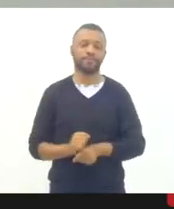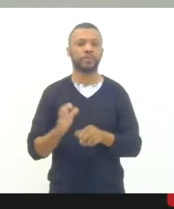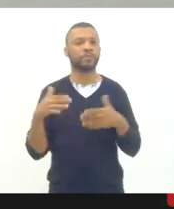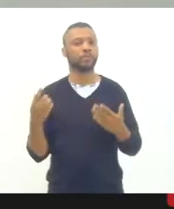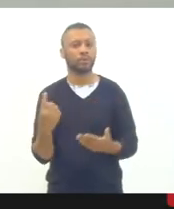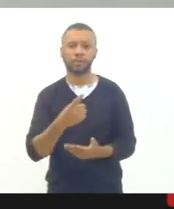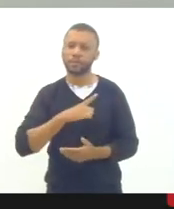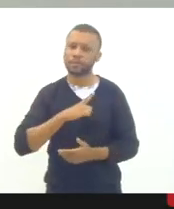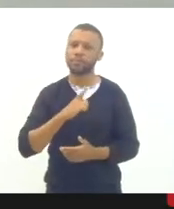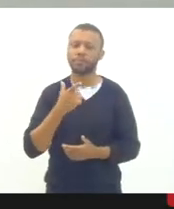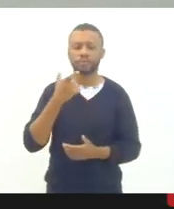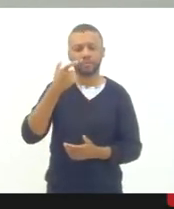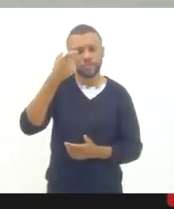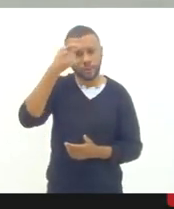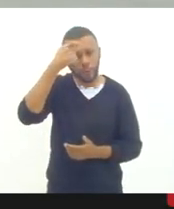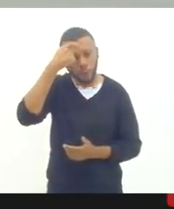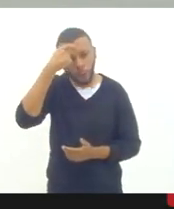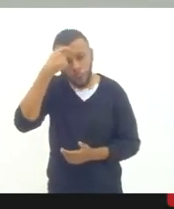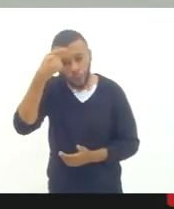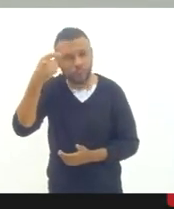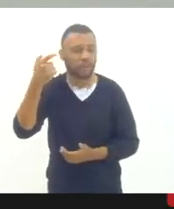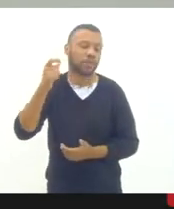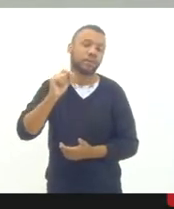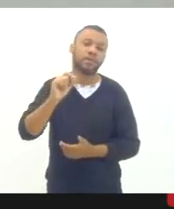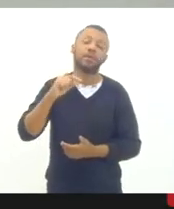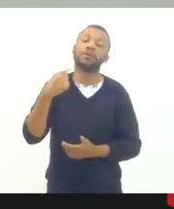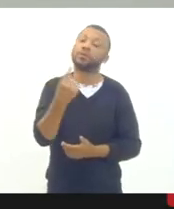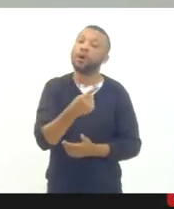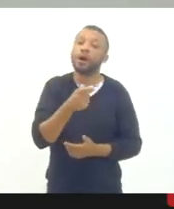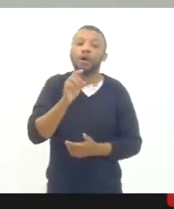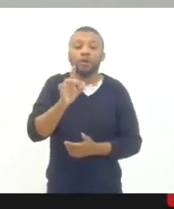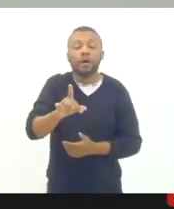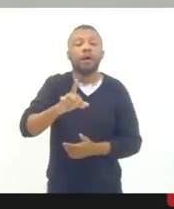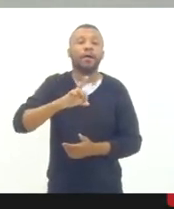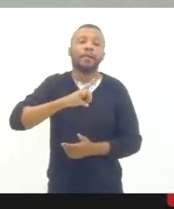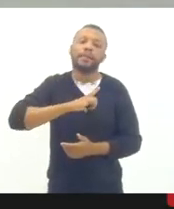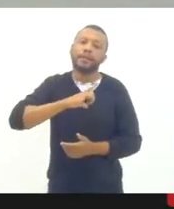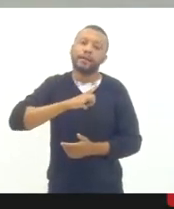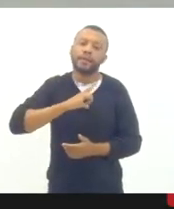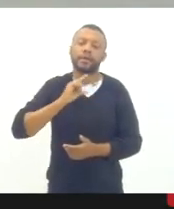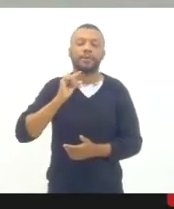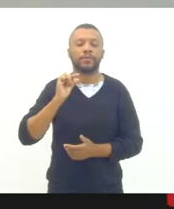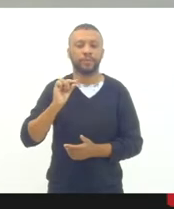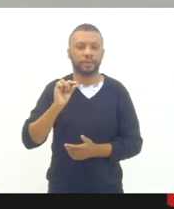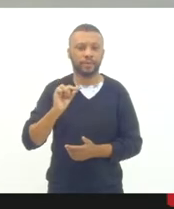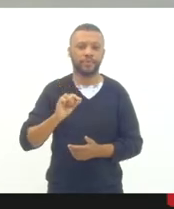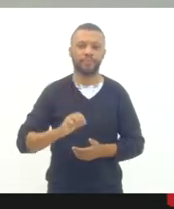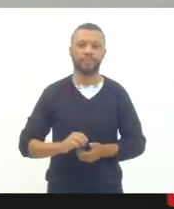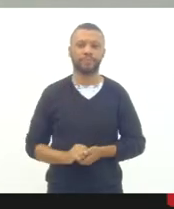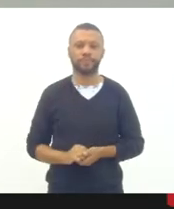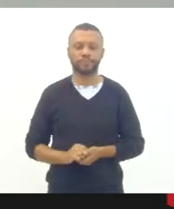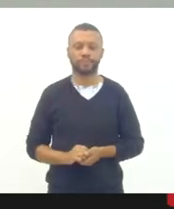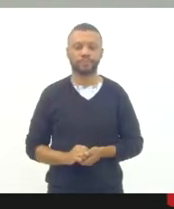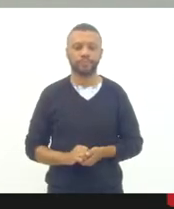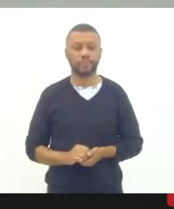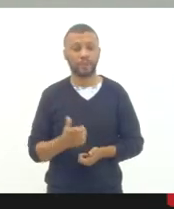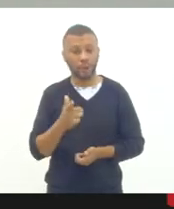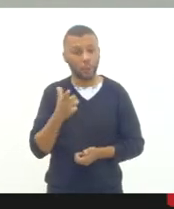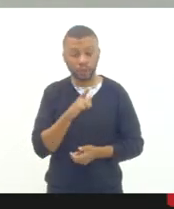consciência de que só teremos um trabalho